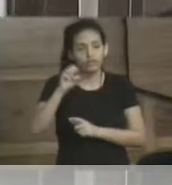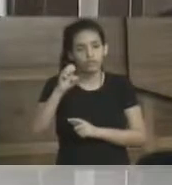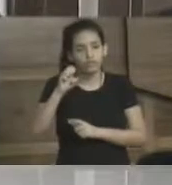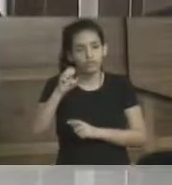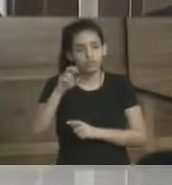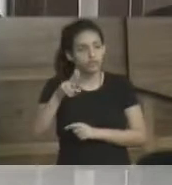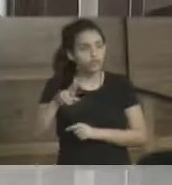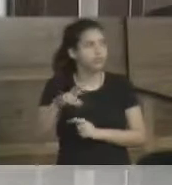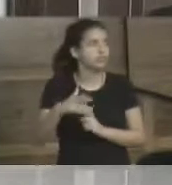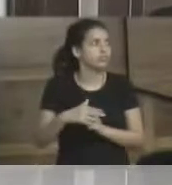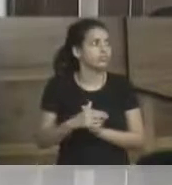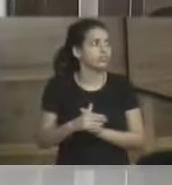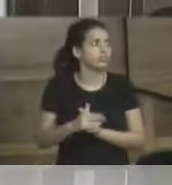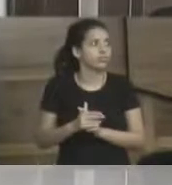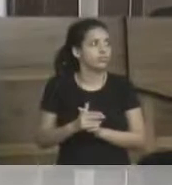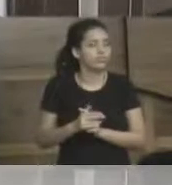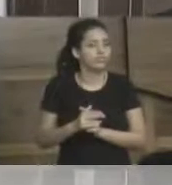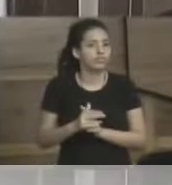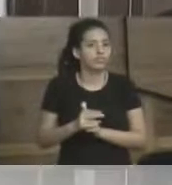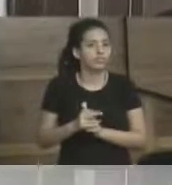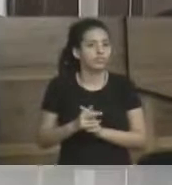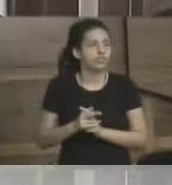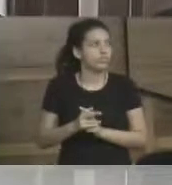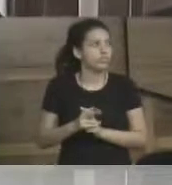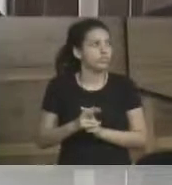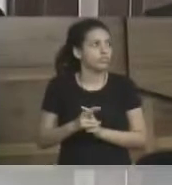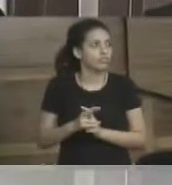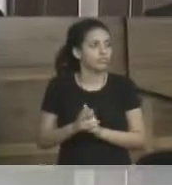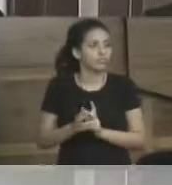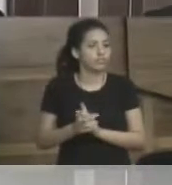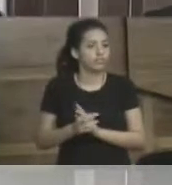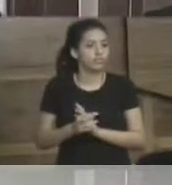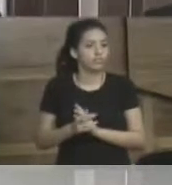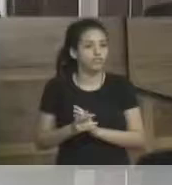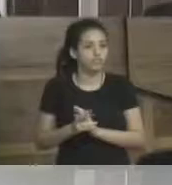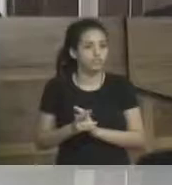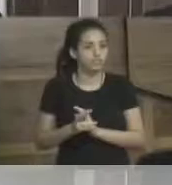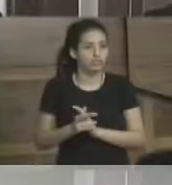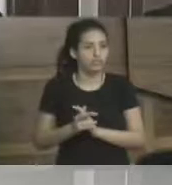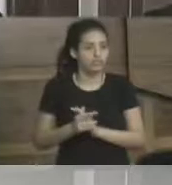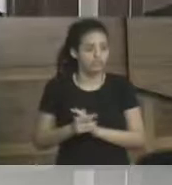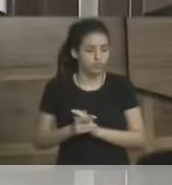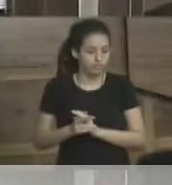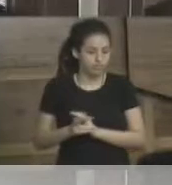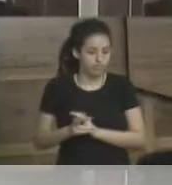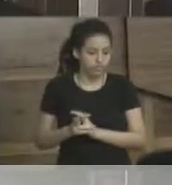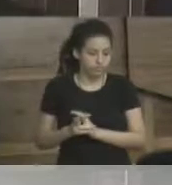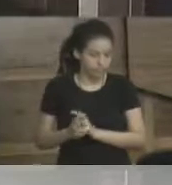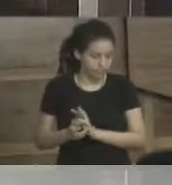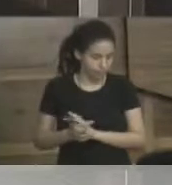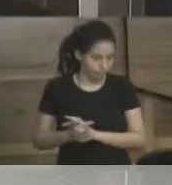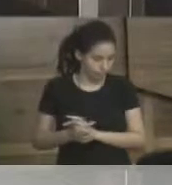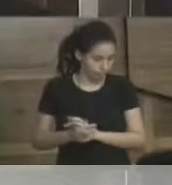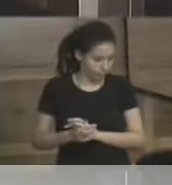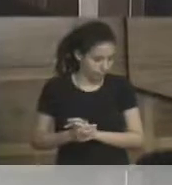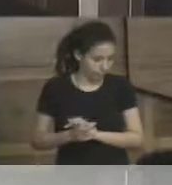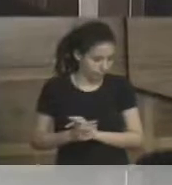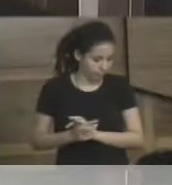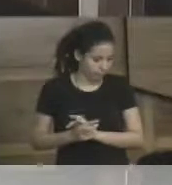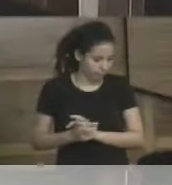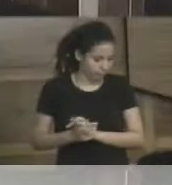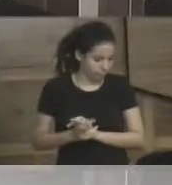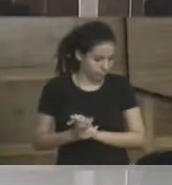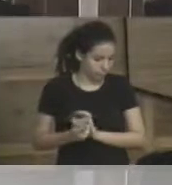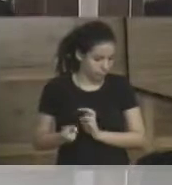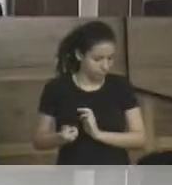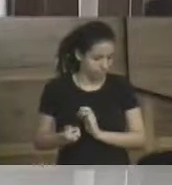sensacional recuperando aquelas peças, peças antiguíssimas, que datam de 1700, 1600? Vou pedir só mais um minutinho,